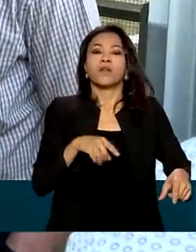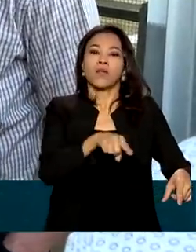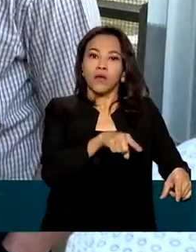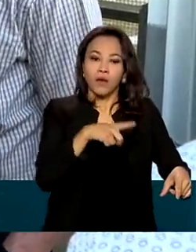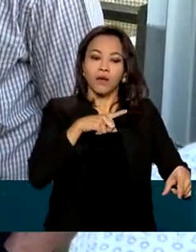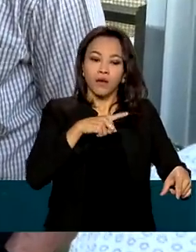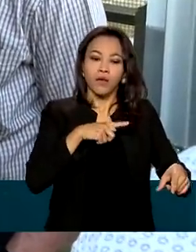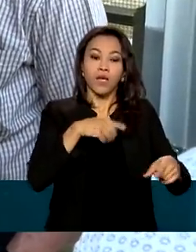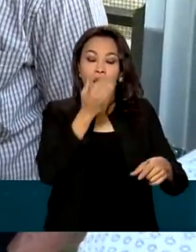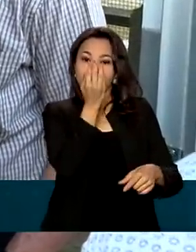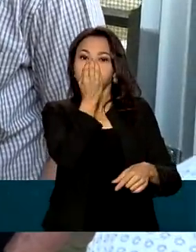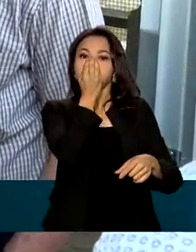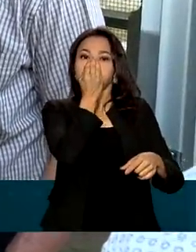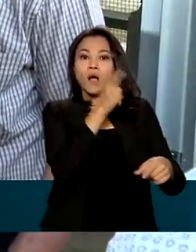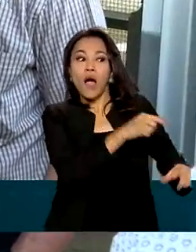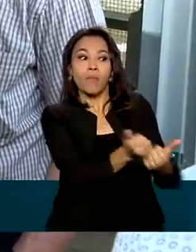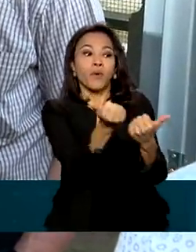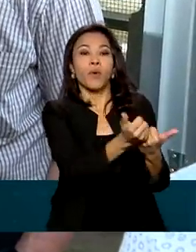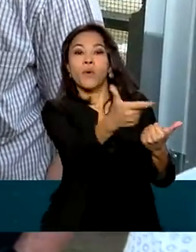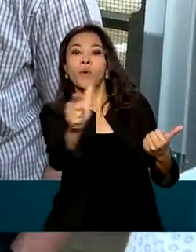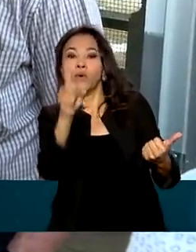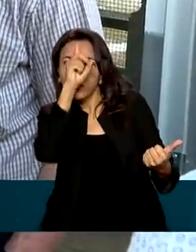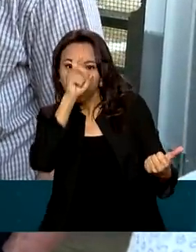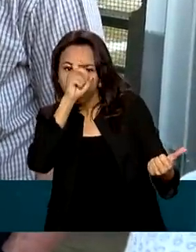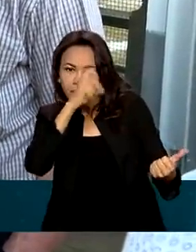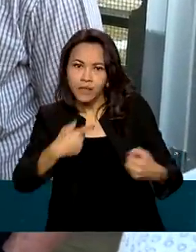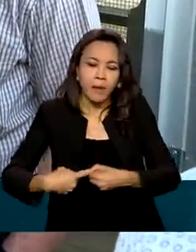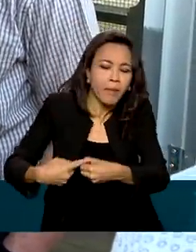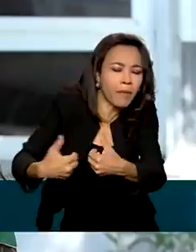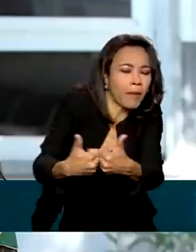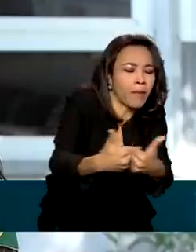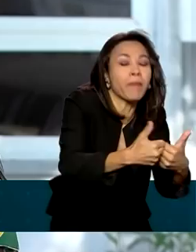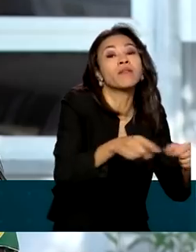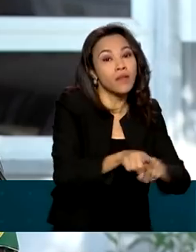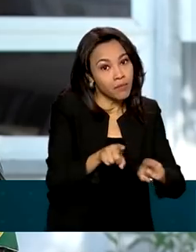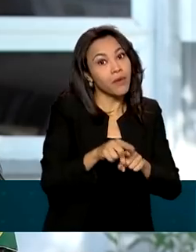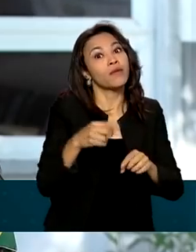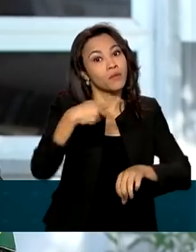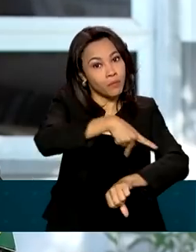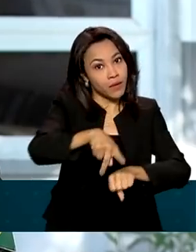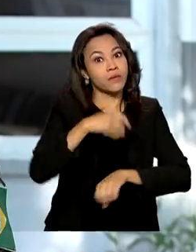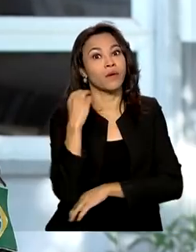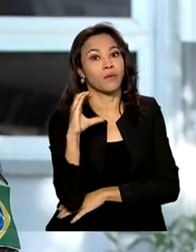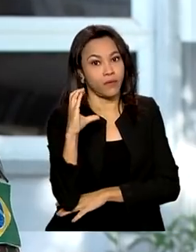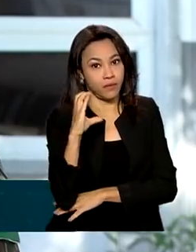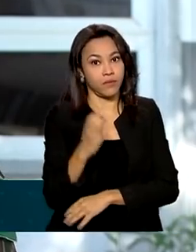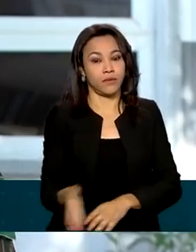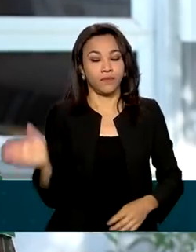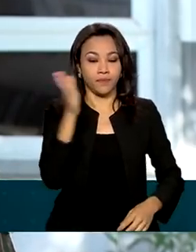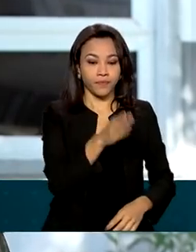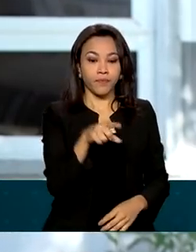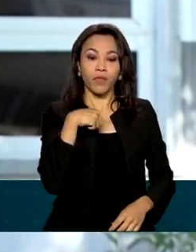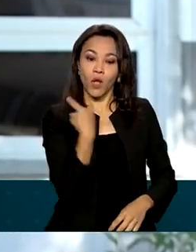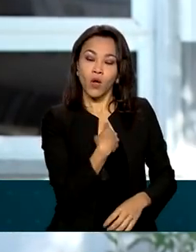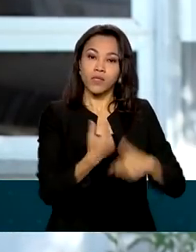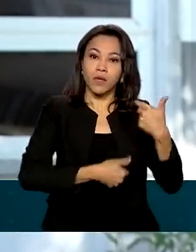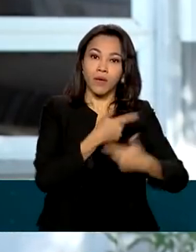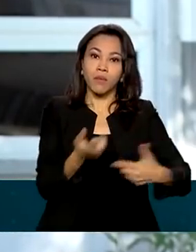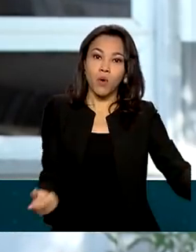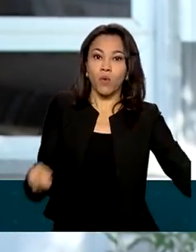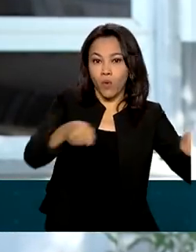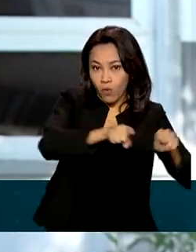auxiliou outros centros de saúde da região, inclusive da Colômbia. Nós trabalhamos com o convênio da